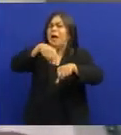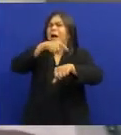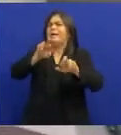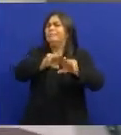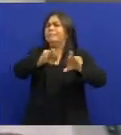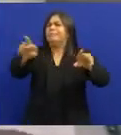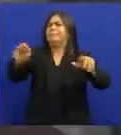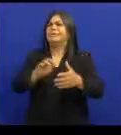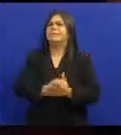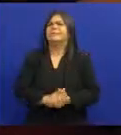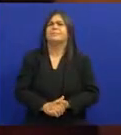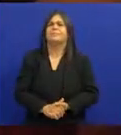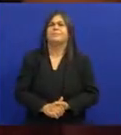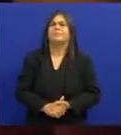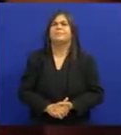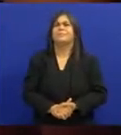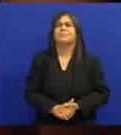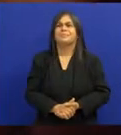50 horas de material